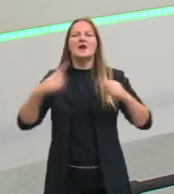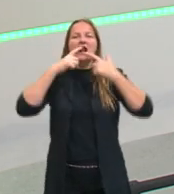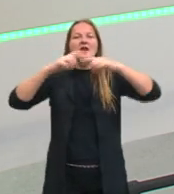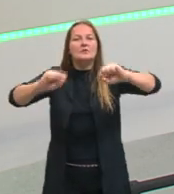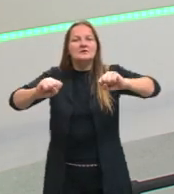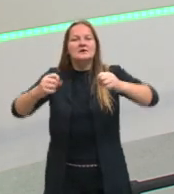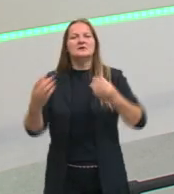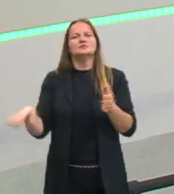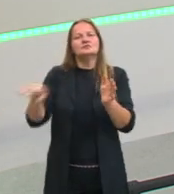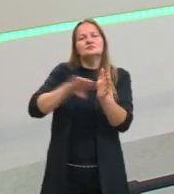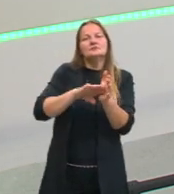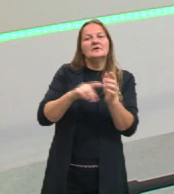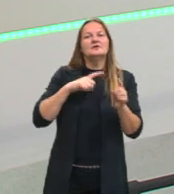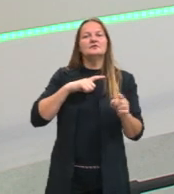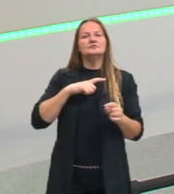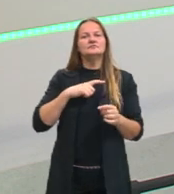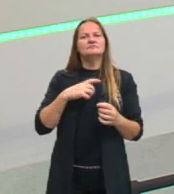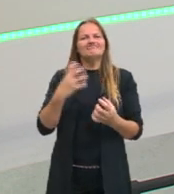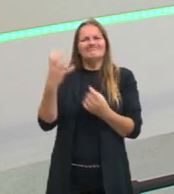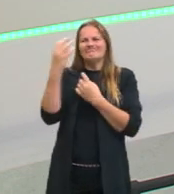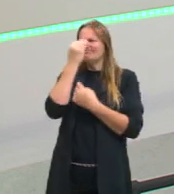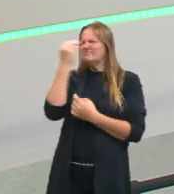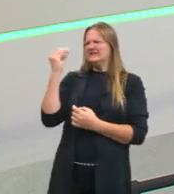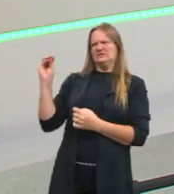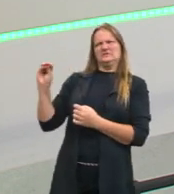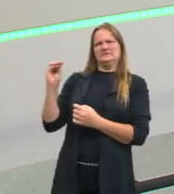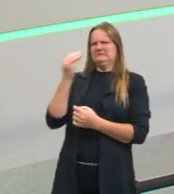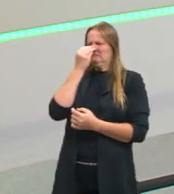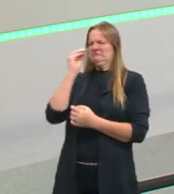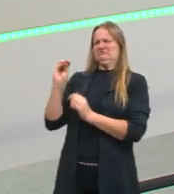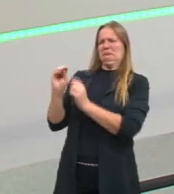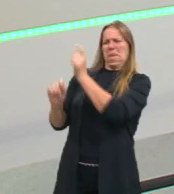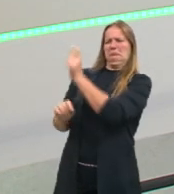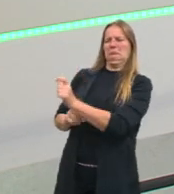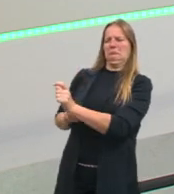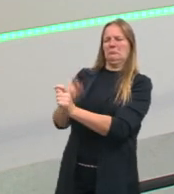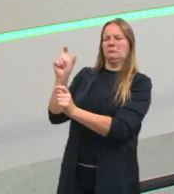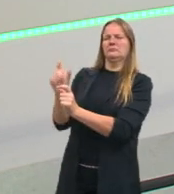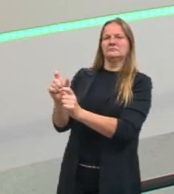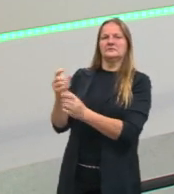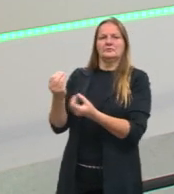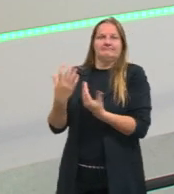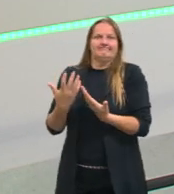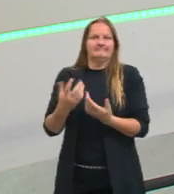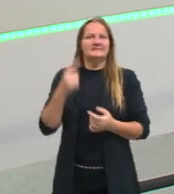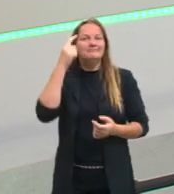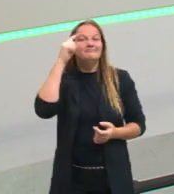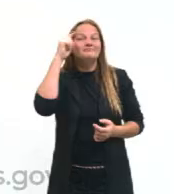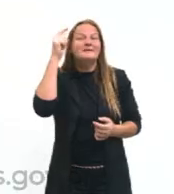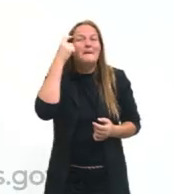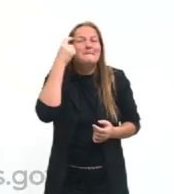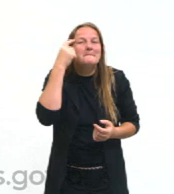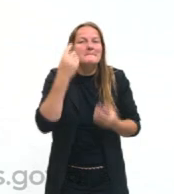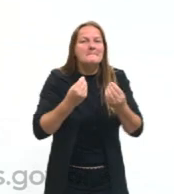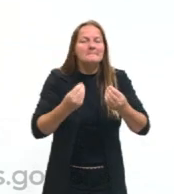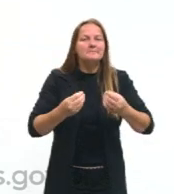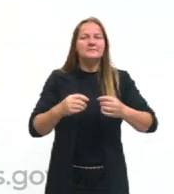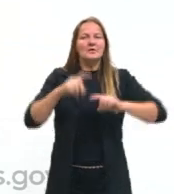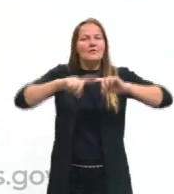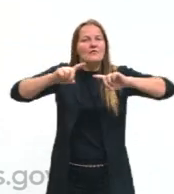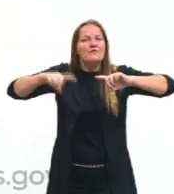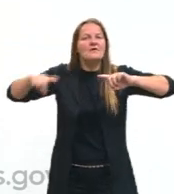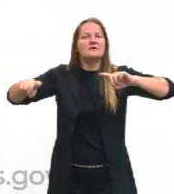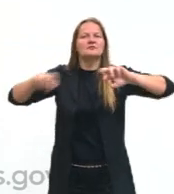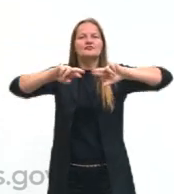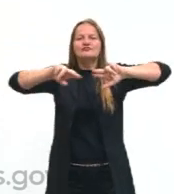chegue a situações de preconceito linguístico. Então a ideia é refletir sobre como as variações